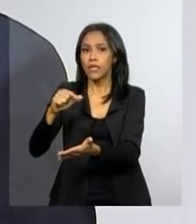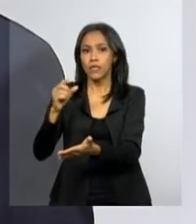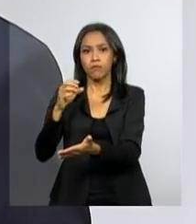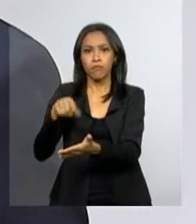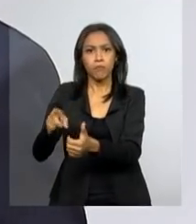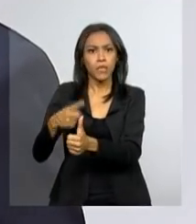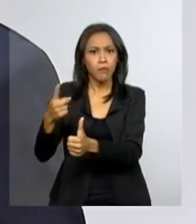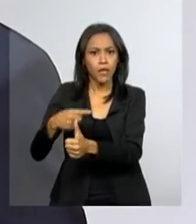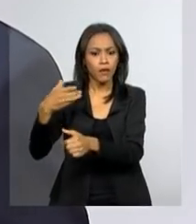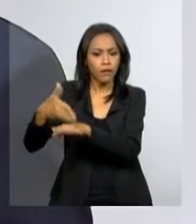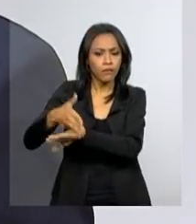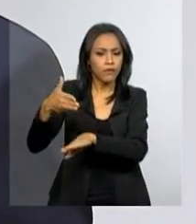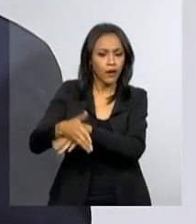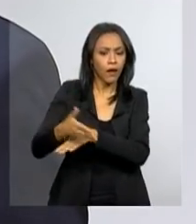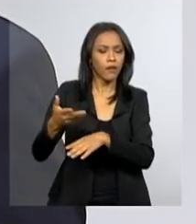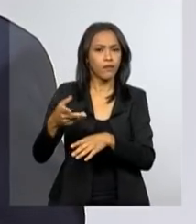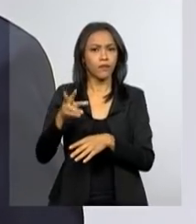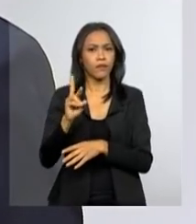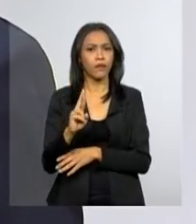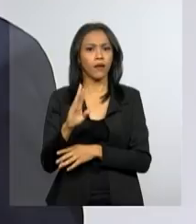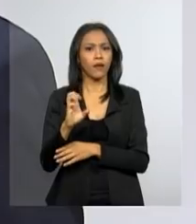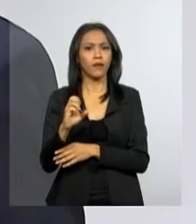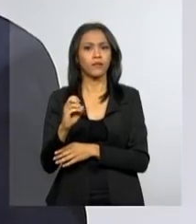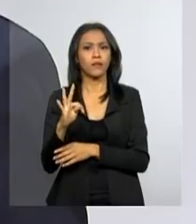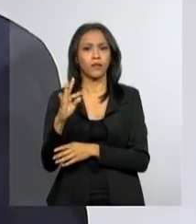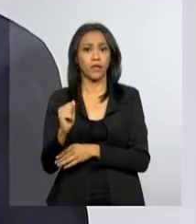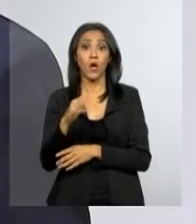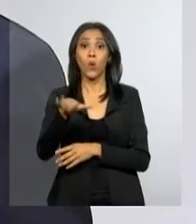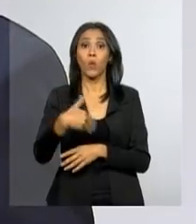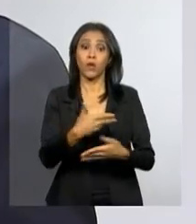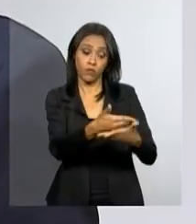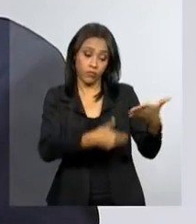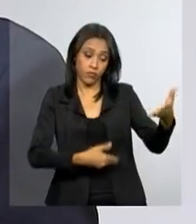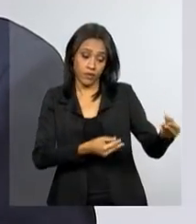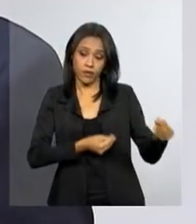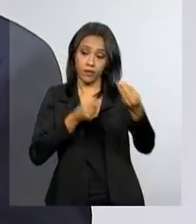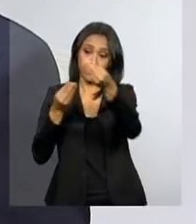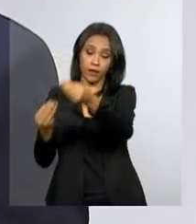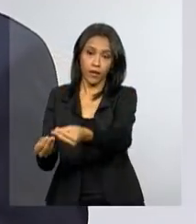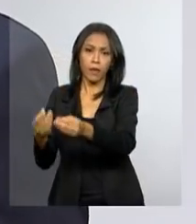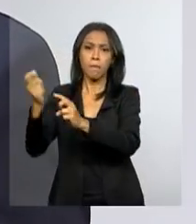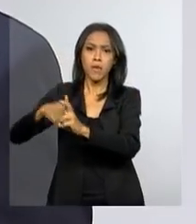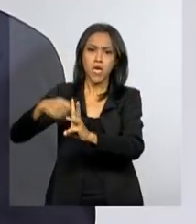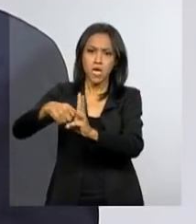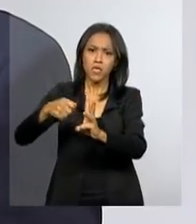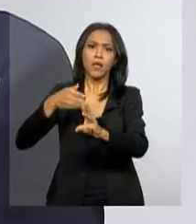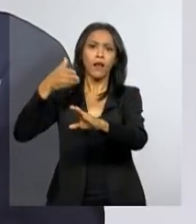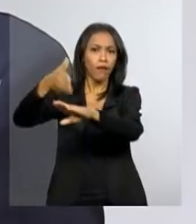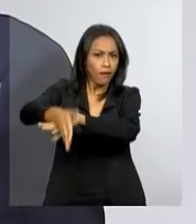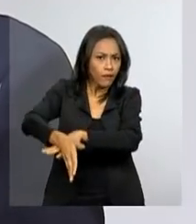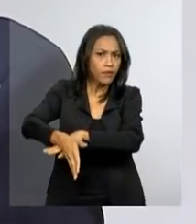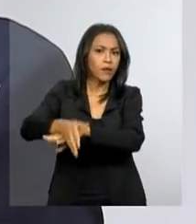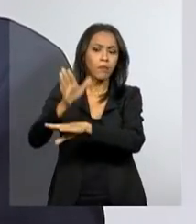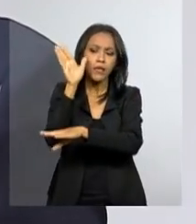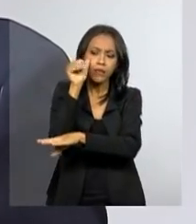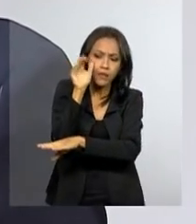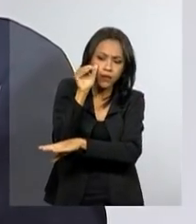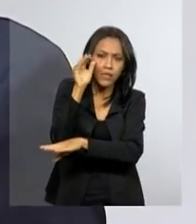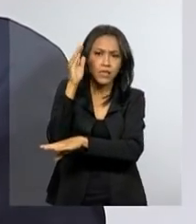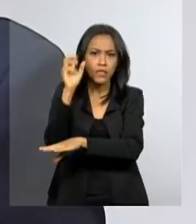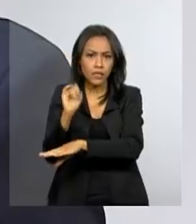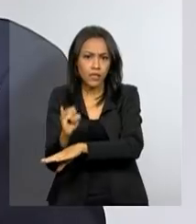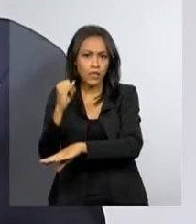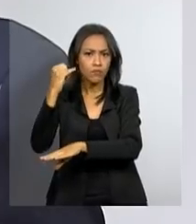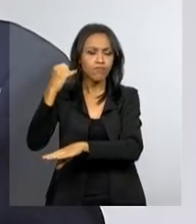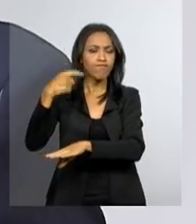declaração no site da Receita. Quando a pessoa entrega uma declaração com imposto a restituir, mensalmente ela entra no site da Receita e consulta se a sua